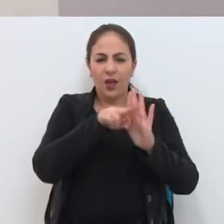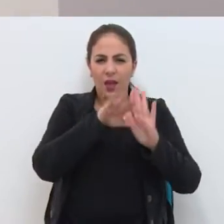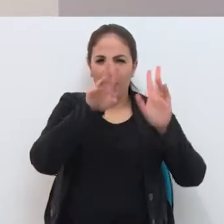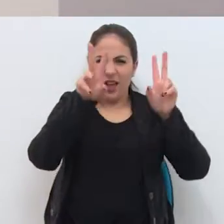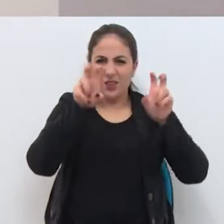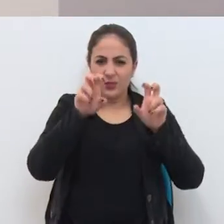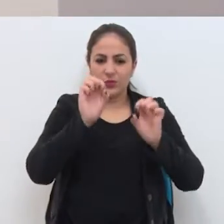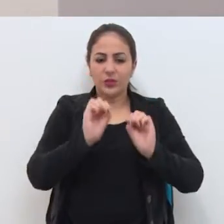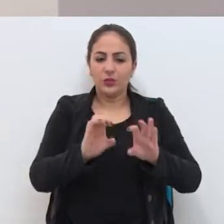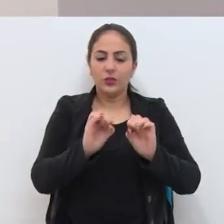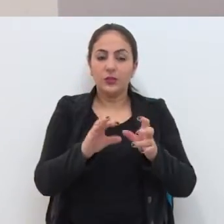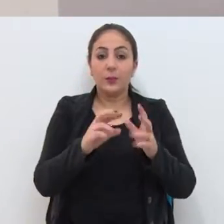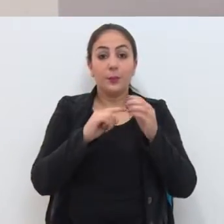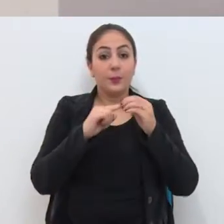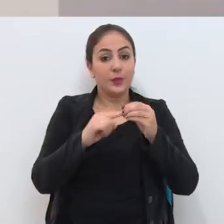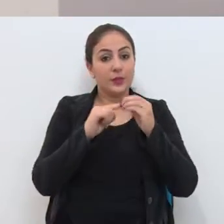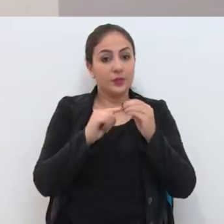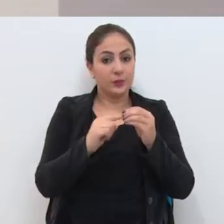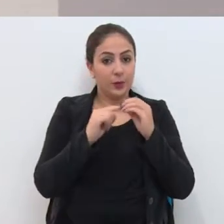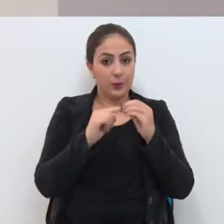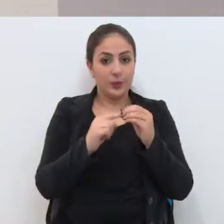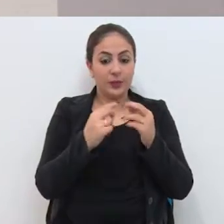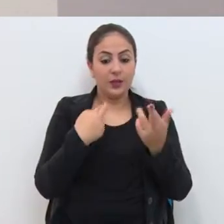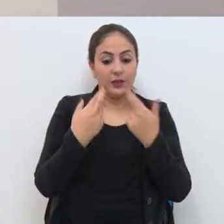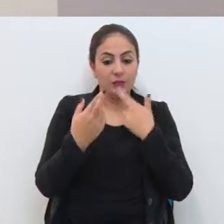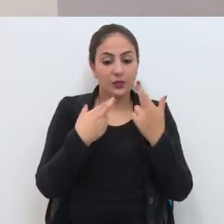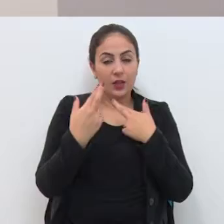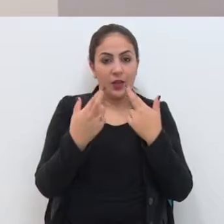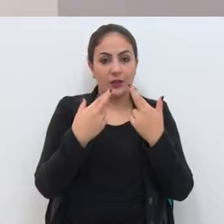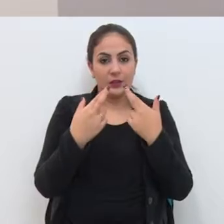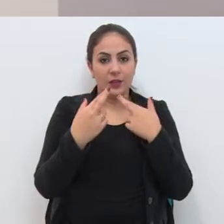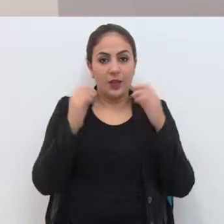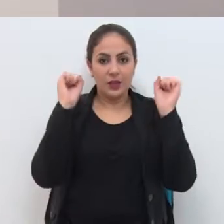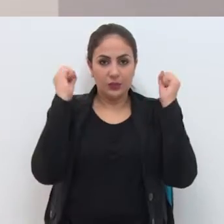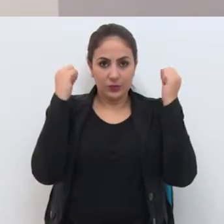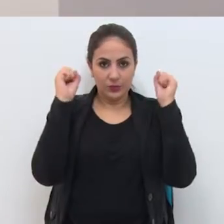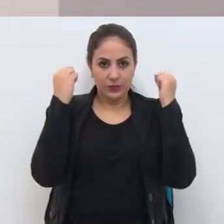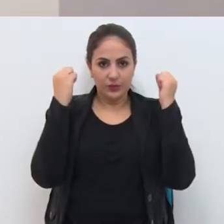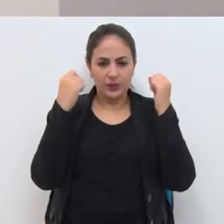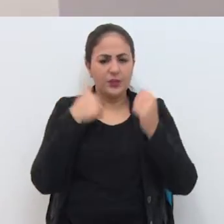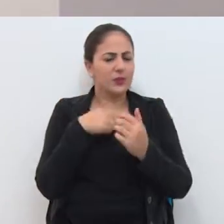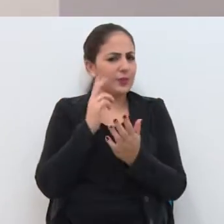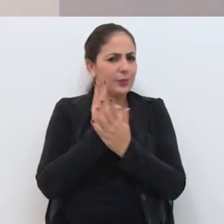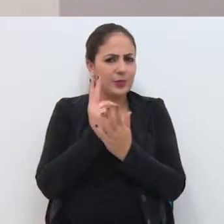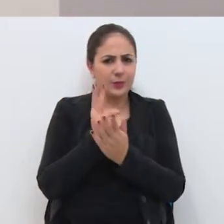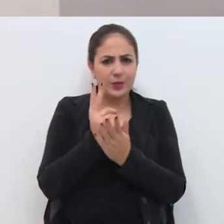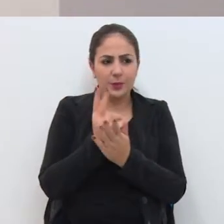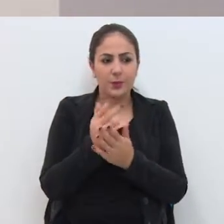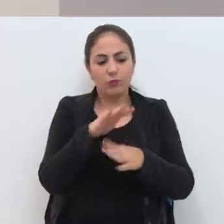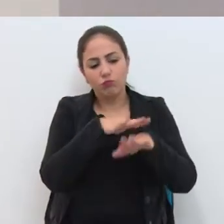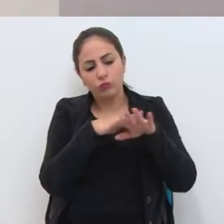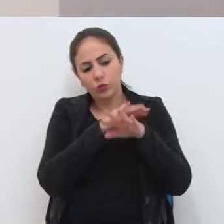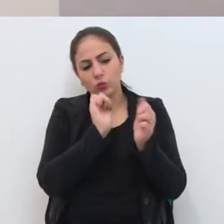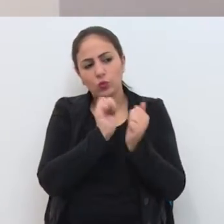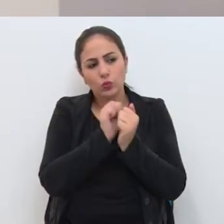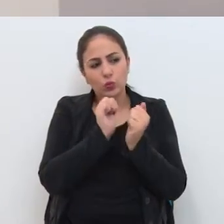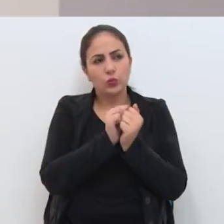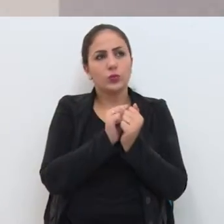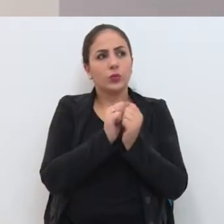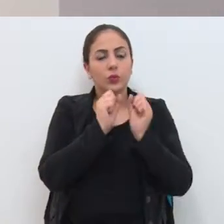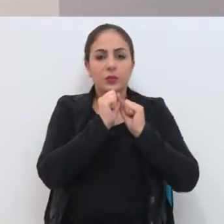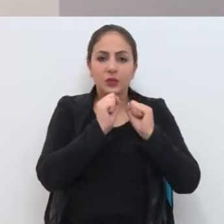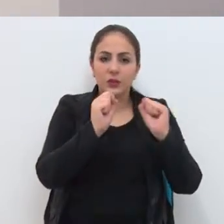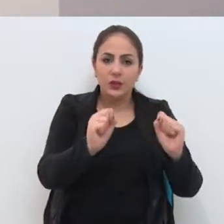E principalmente relacionada à atividade física Eu desde o nosso início aqui do mandato Na Câmara de Vereadores A gente tem conversado